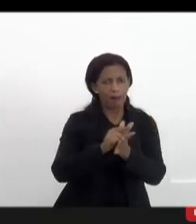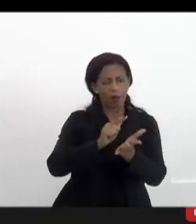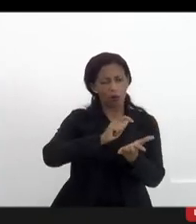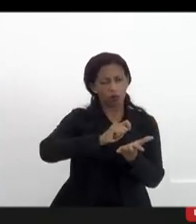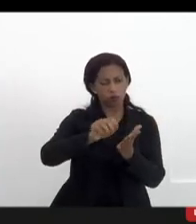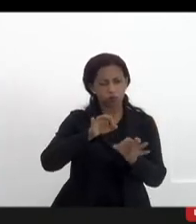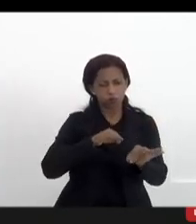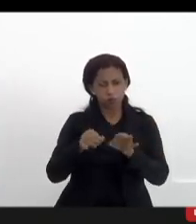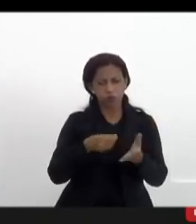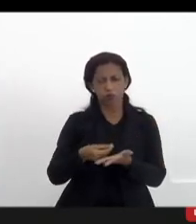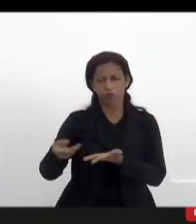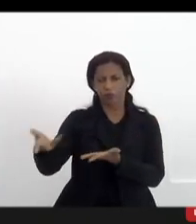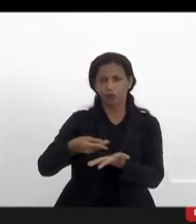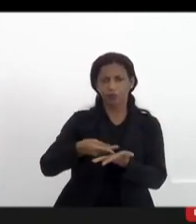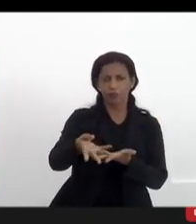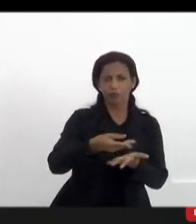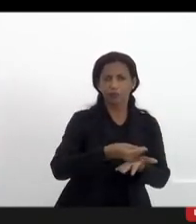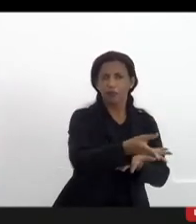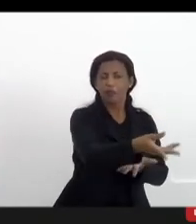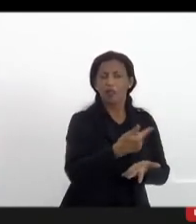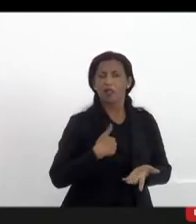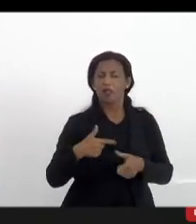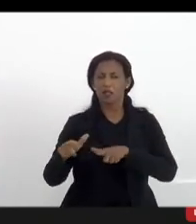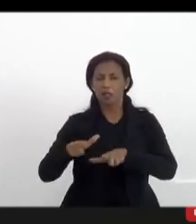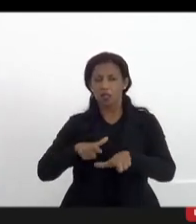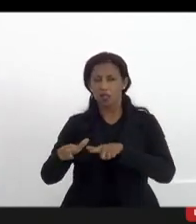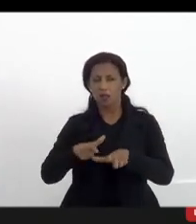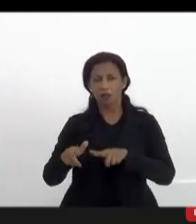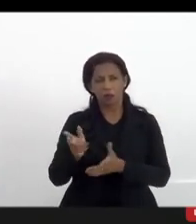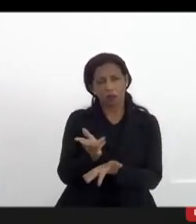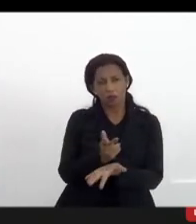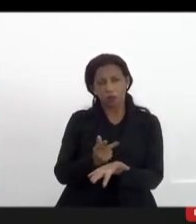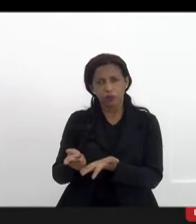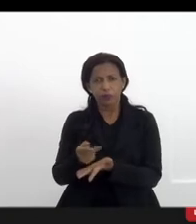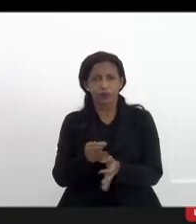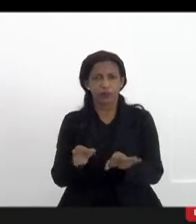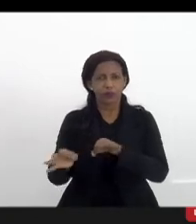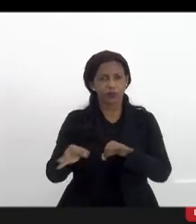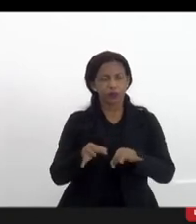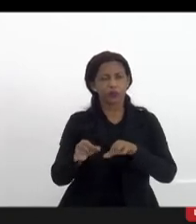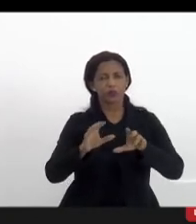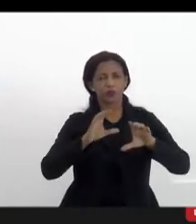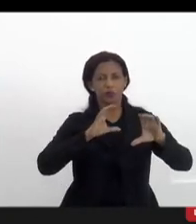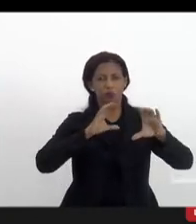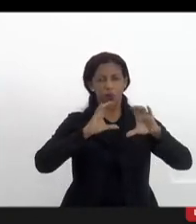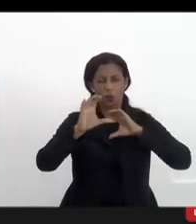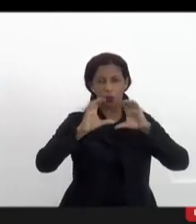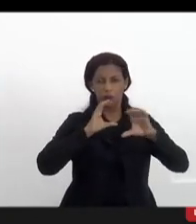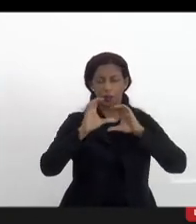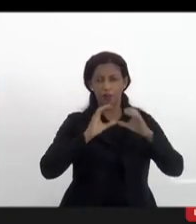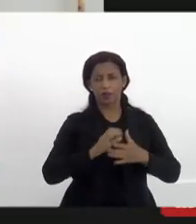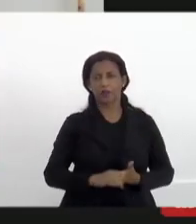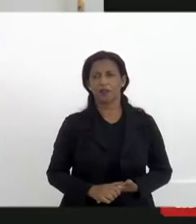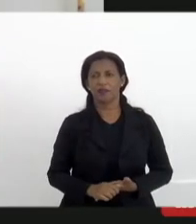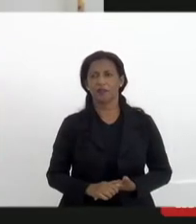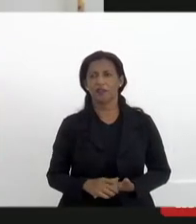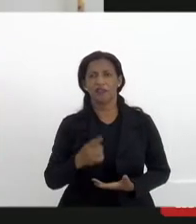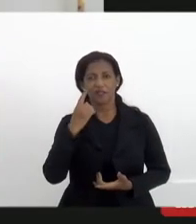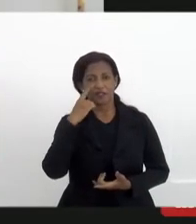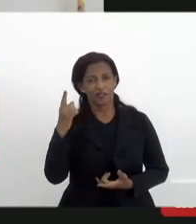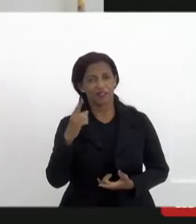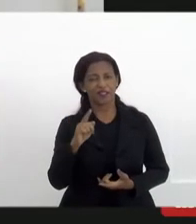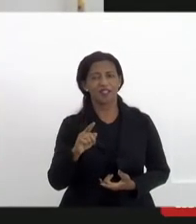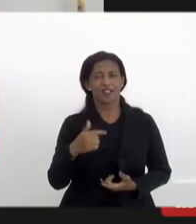e eu trabalho muito nessa área de design de comunicação vim aí da UERJ